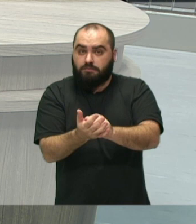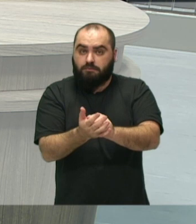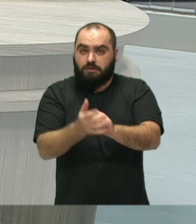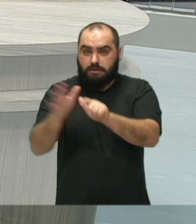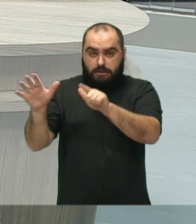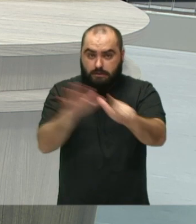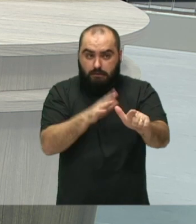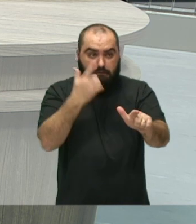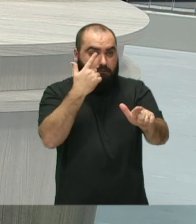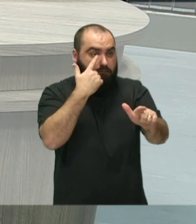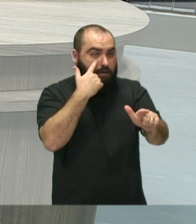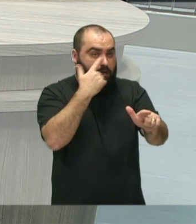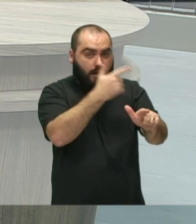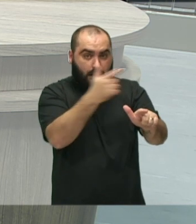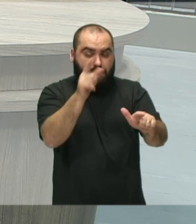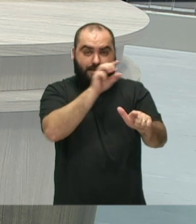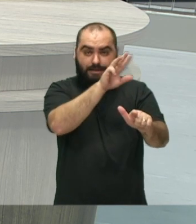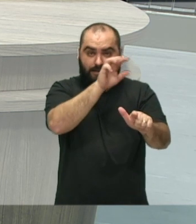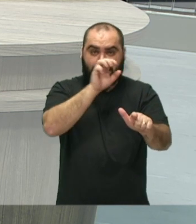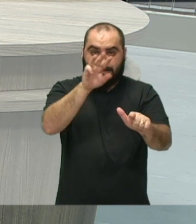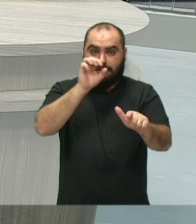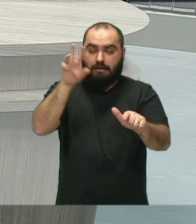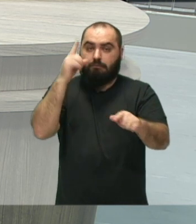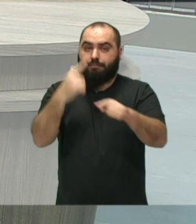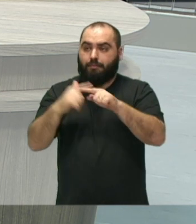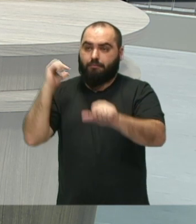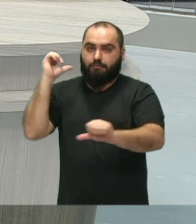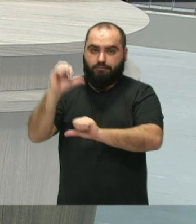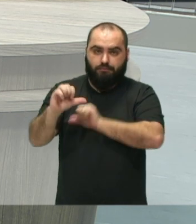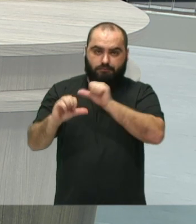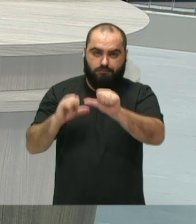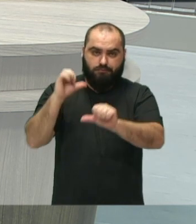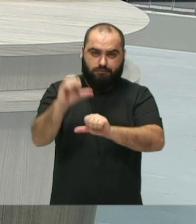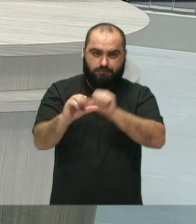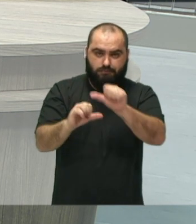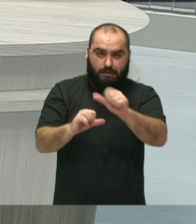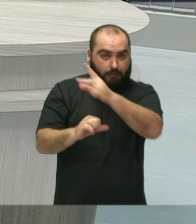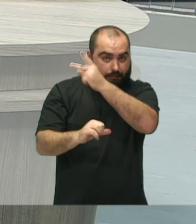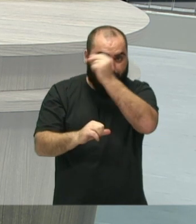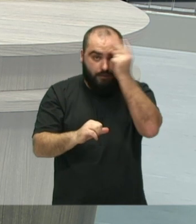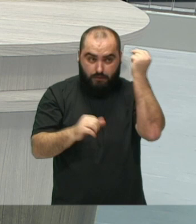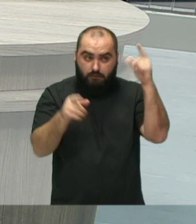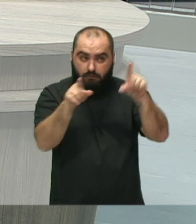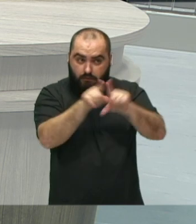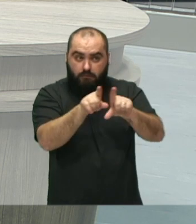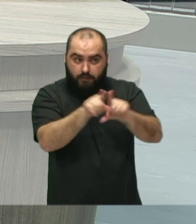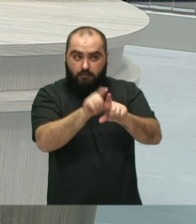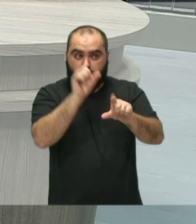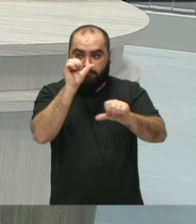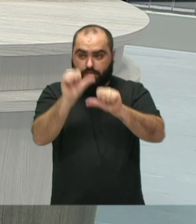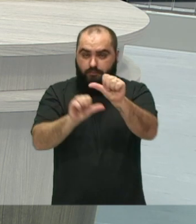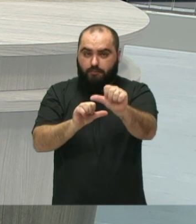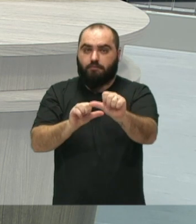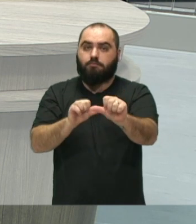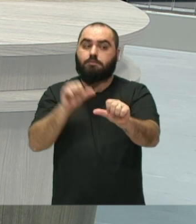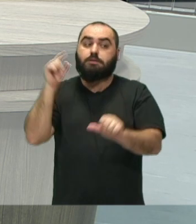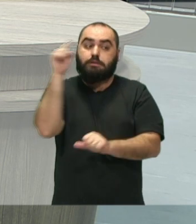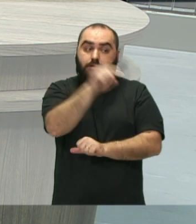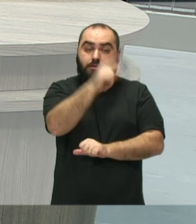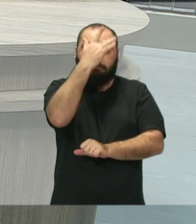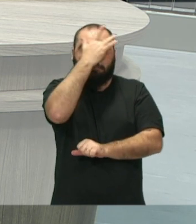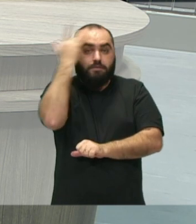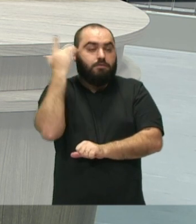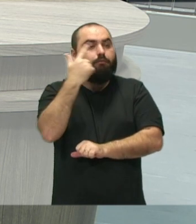semanalmente acompanhem esse site ali, porque as atualizações estarão ali, estarão no site da Prefeitura também. Exatamente. E ali a pessoa vai poder pegar o